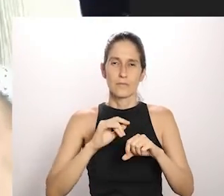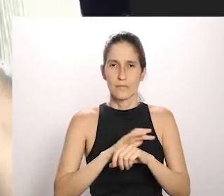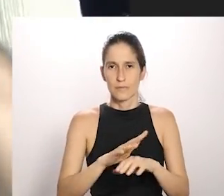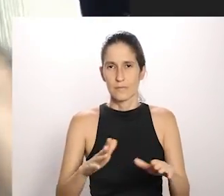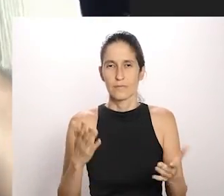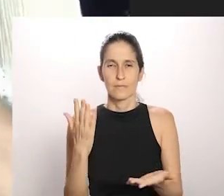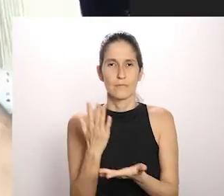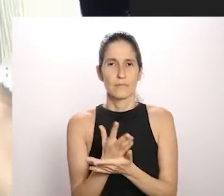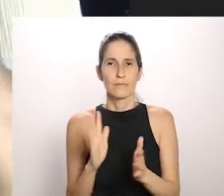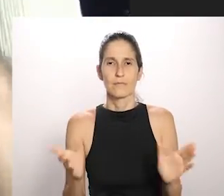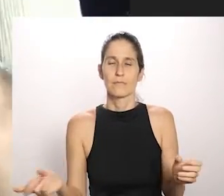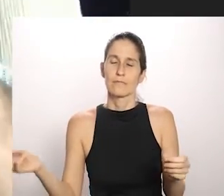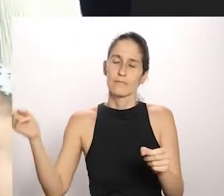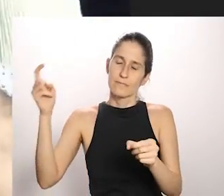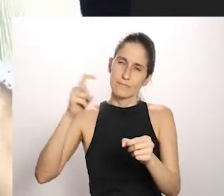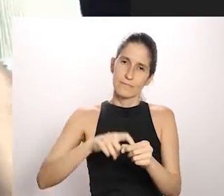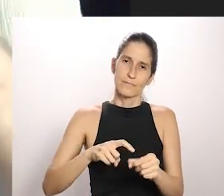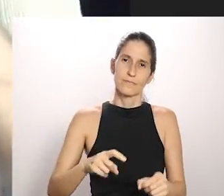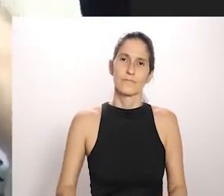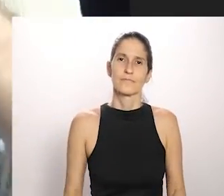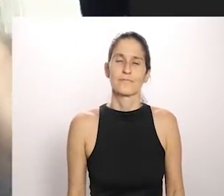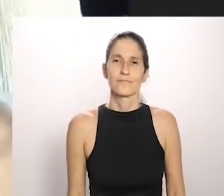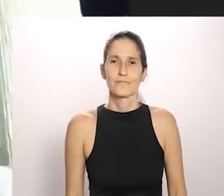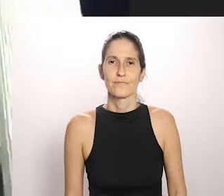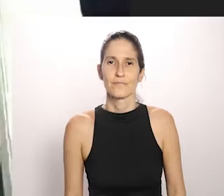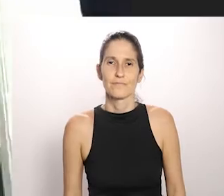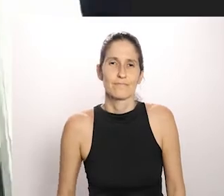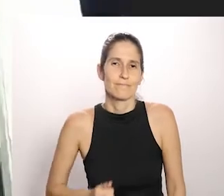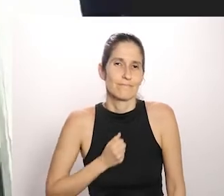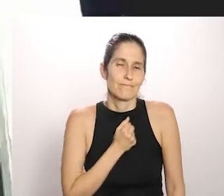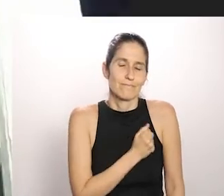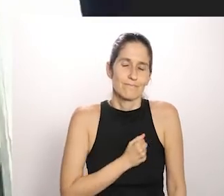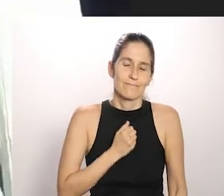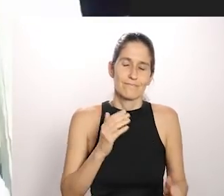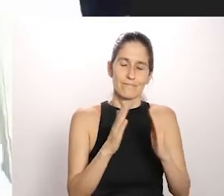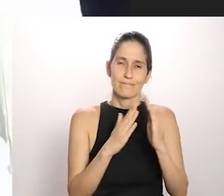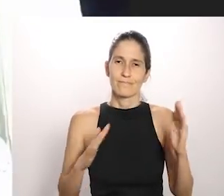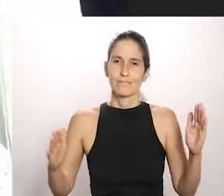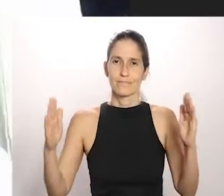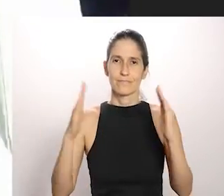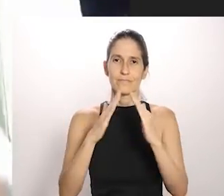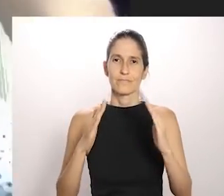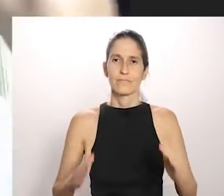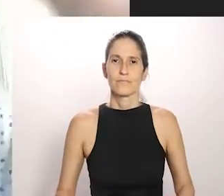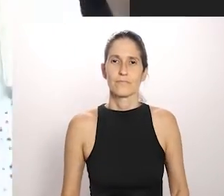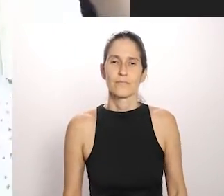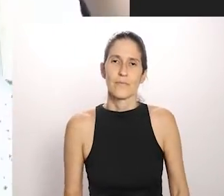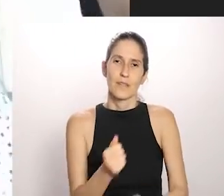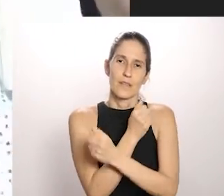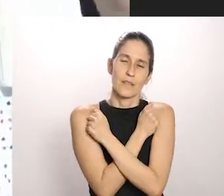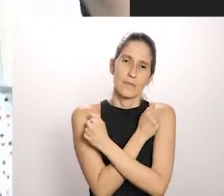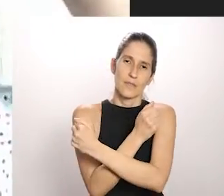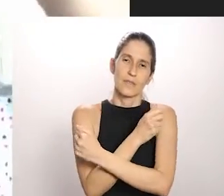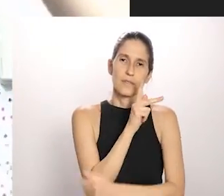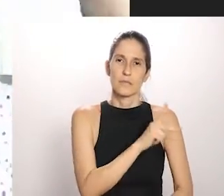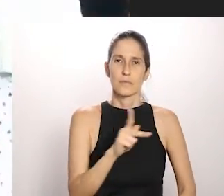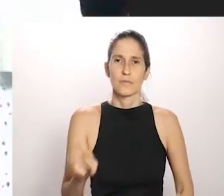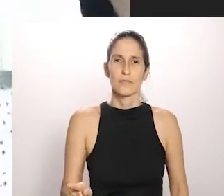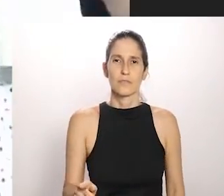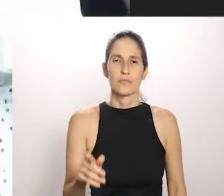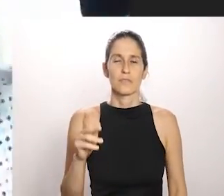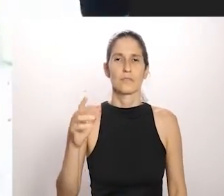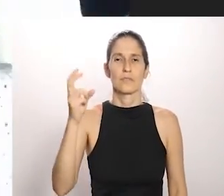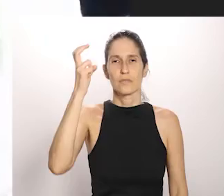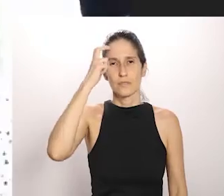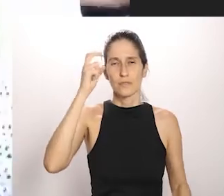tudo volta de novo. É isso aí. Ô, saudade, está no terreiro. Quero mandar um abraço aqui para todos os mestres da nossa